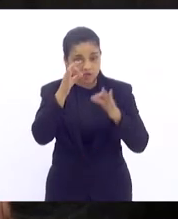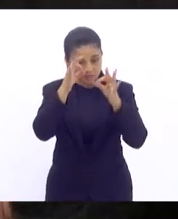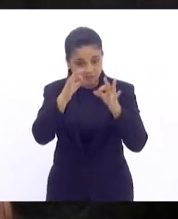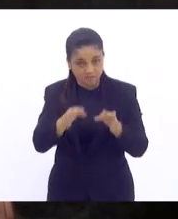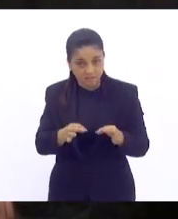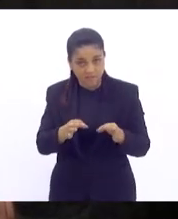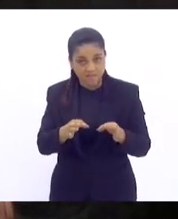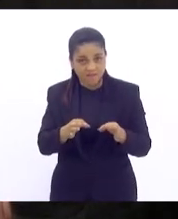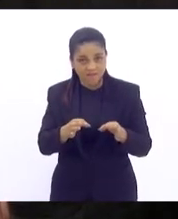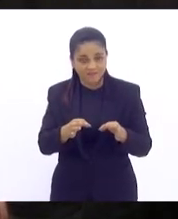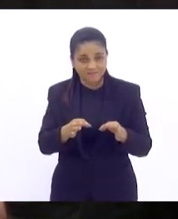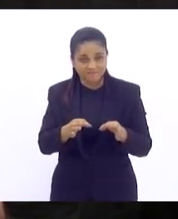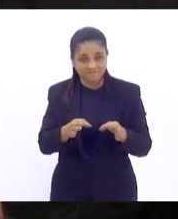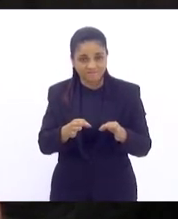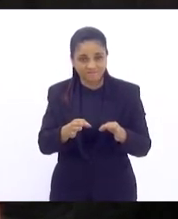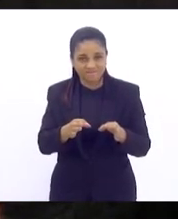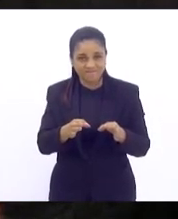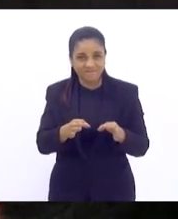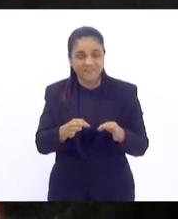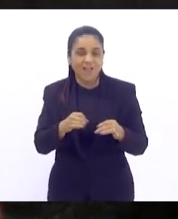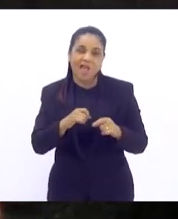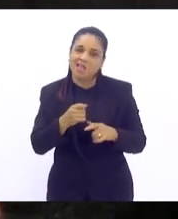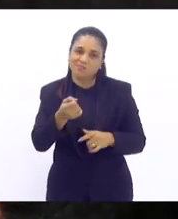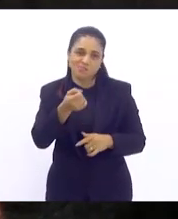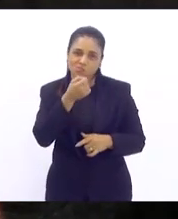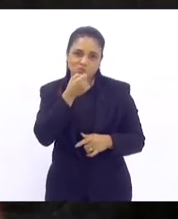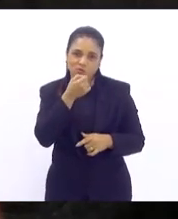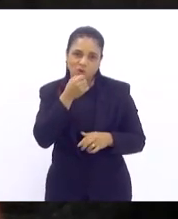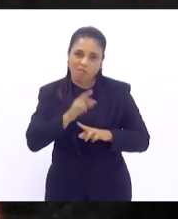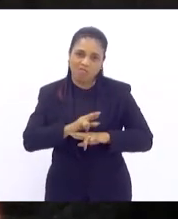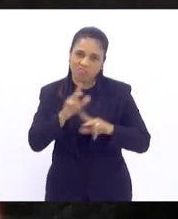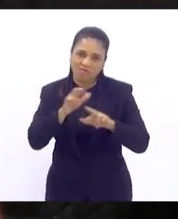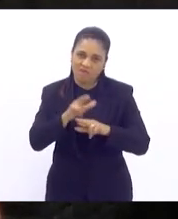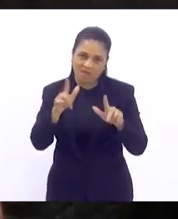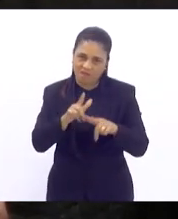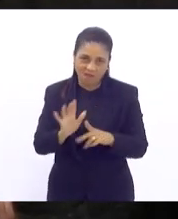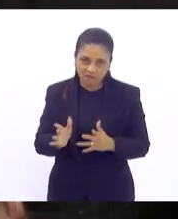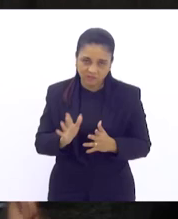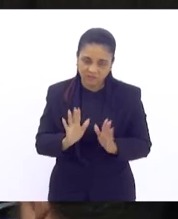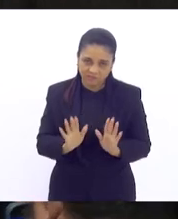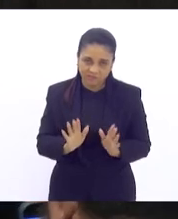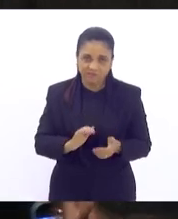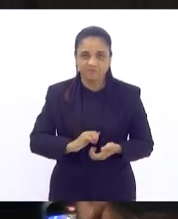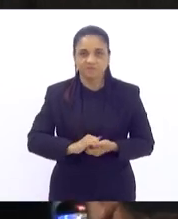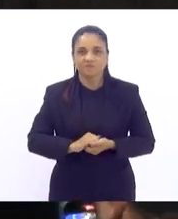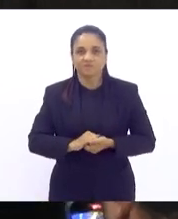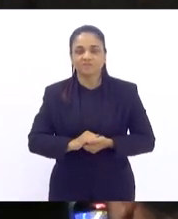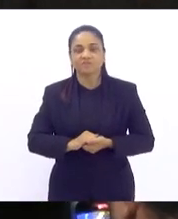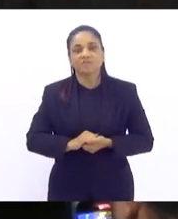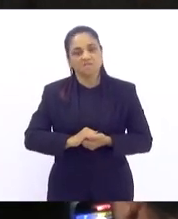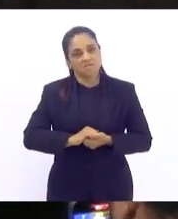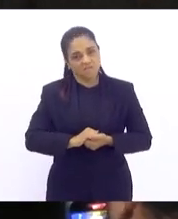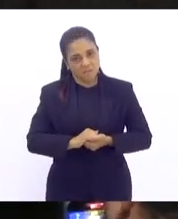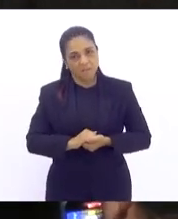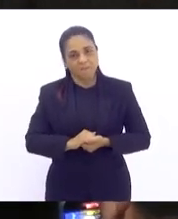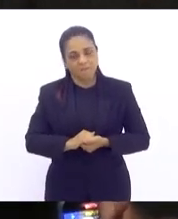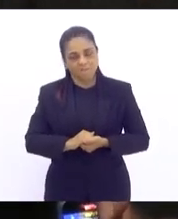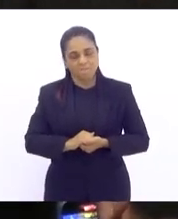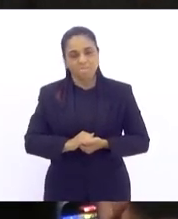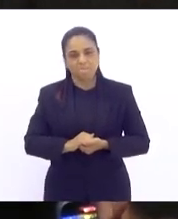isso já deixou de ser jornalismo há muito tempo há muito tempo